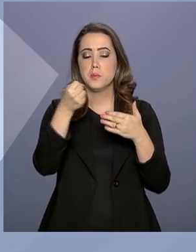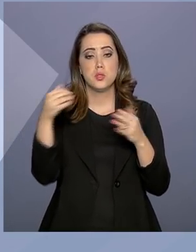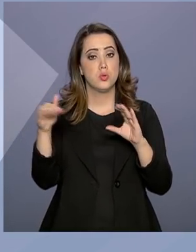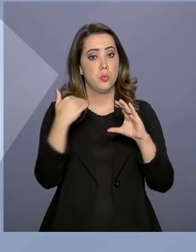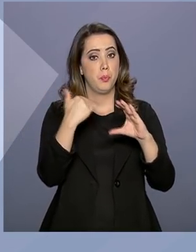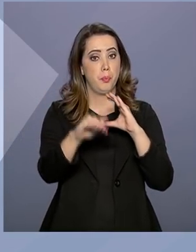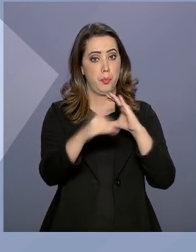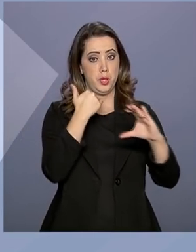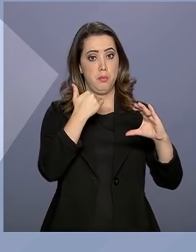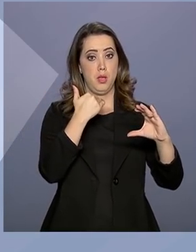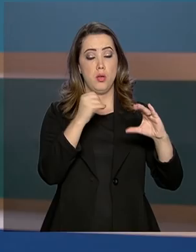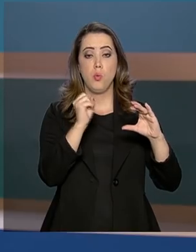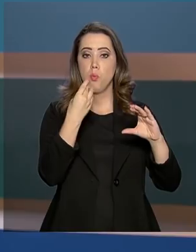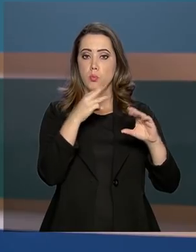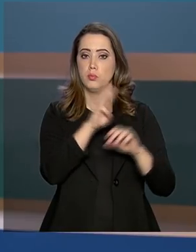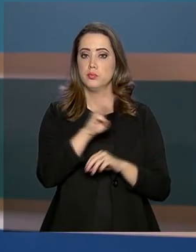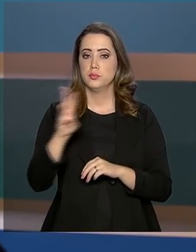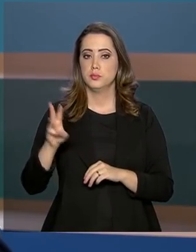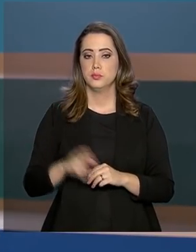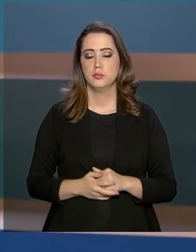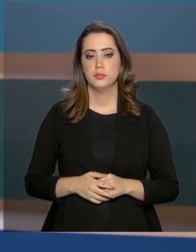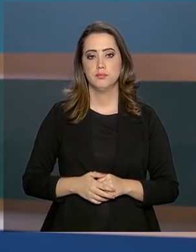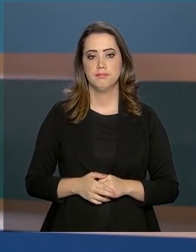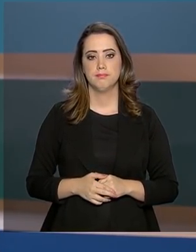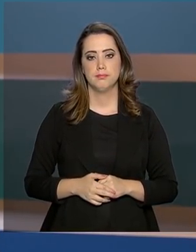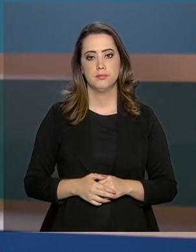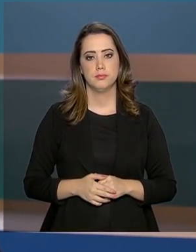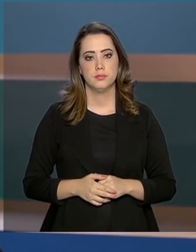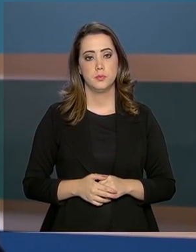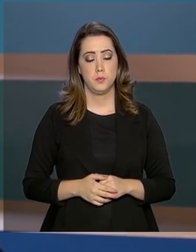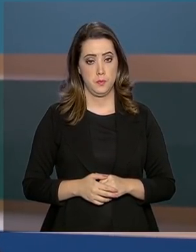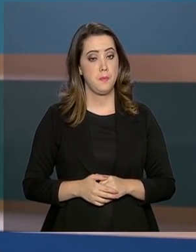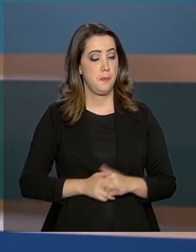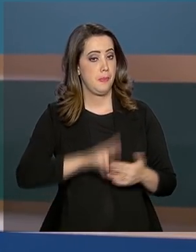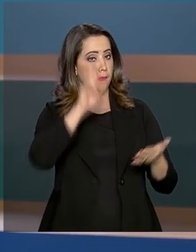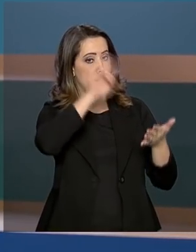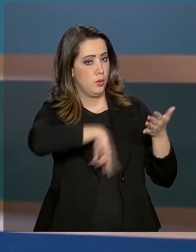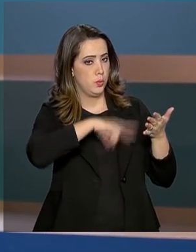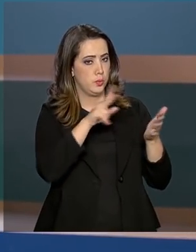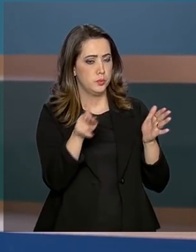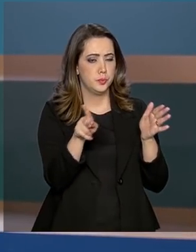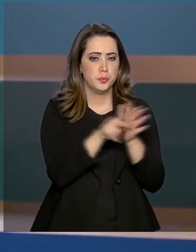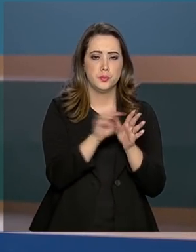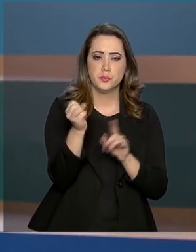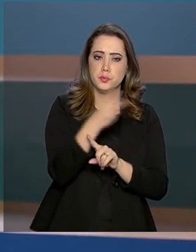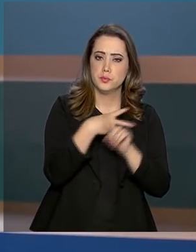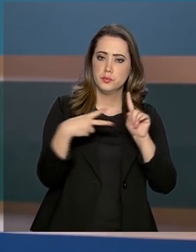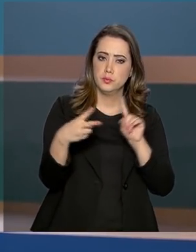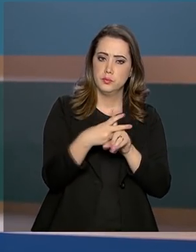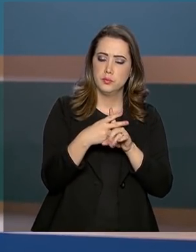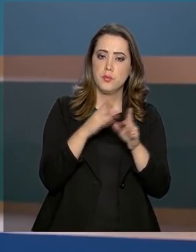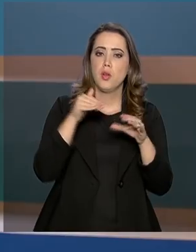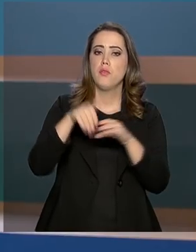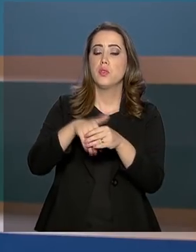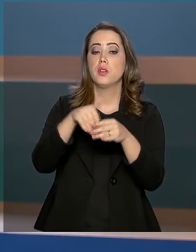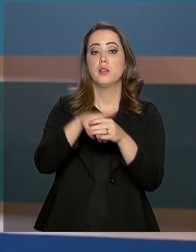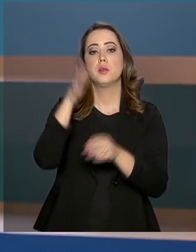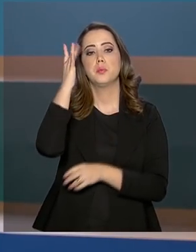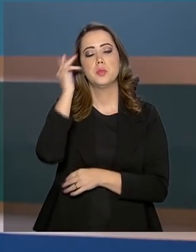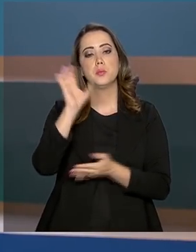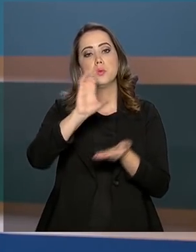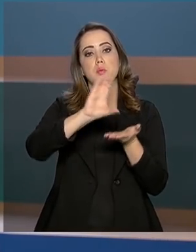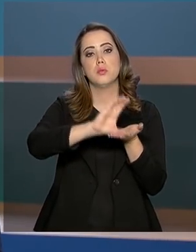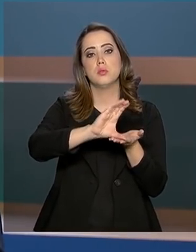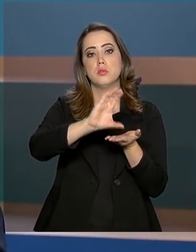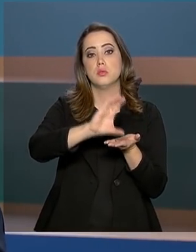ou pela internet. O relatório para admissão do projeto de lei da nova Previdência deve ser votado amanhã pela